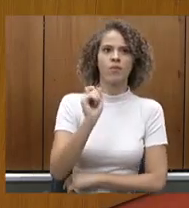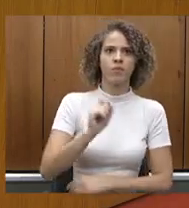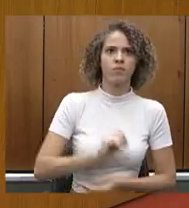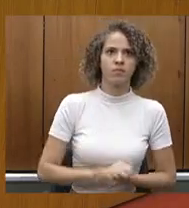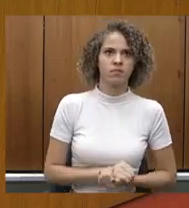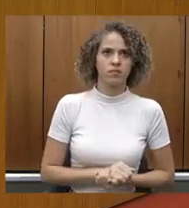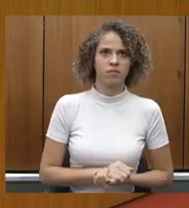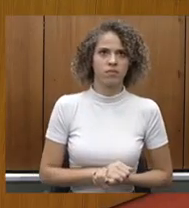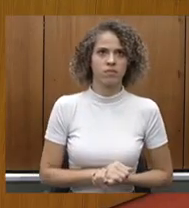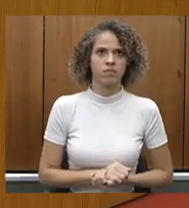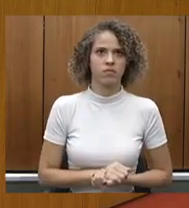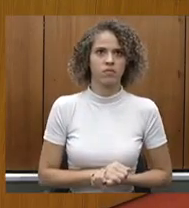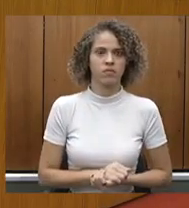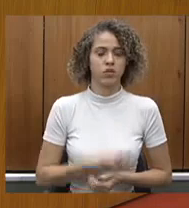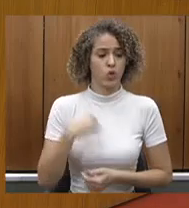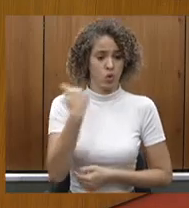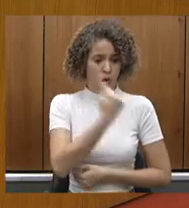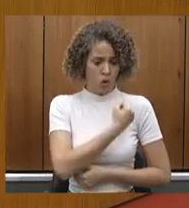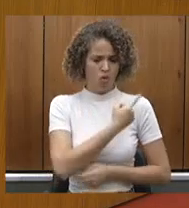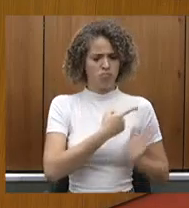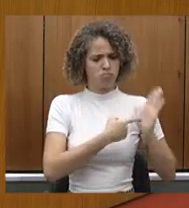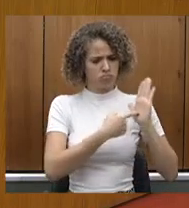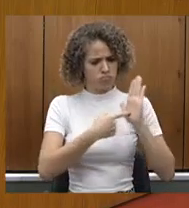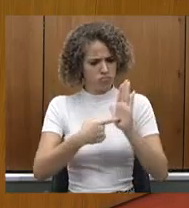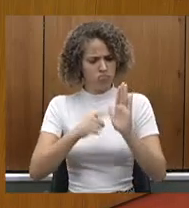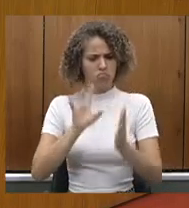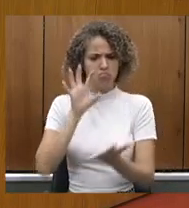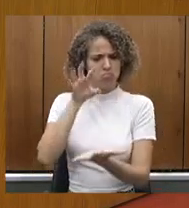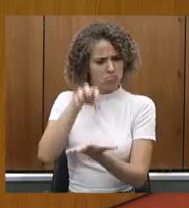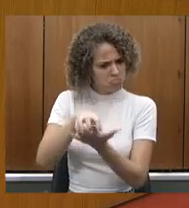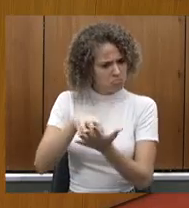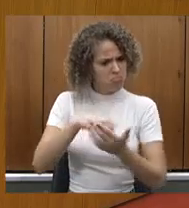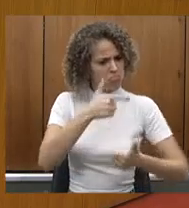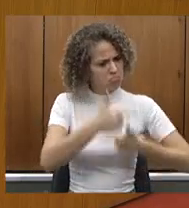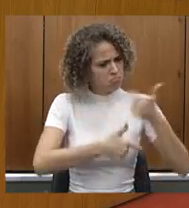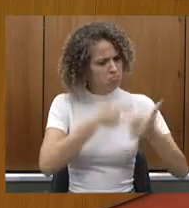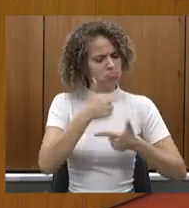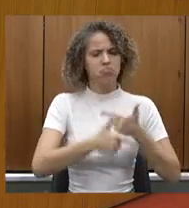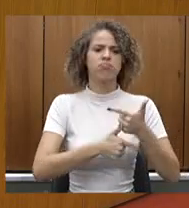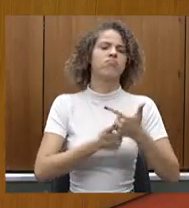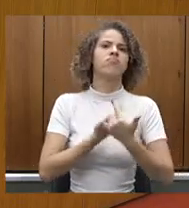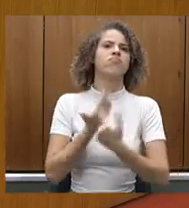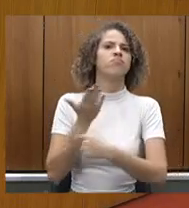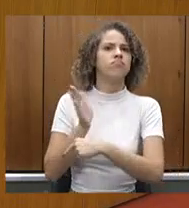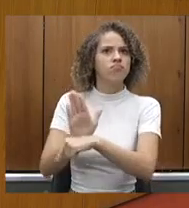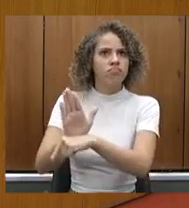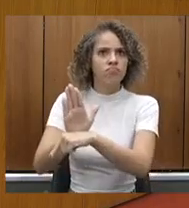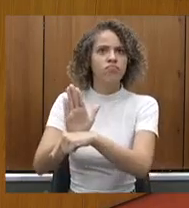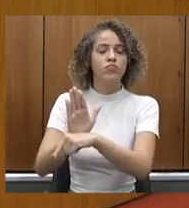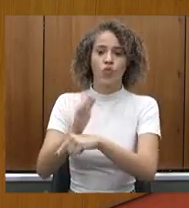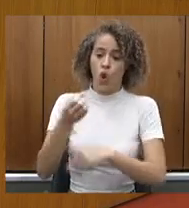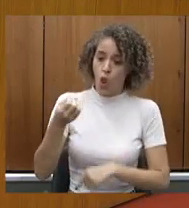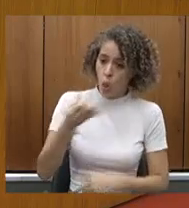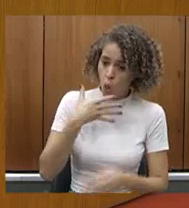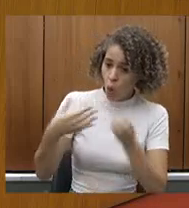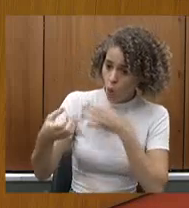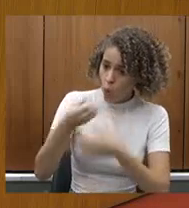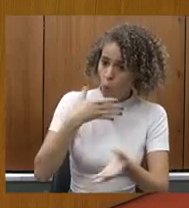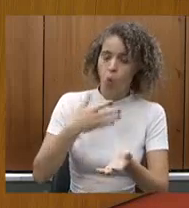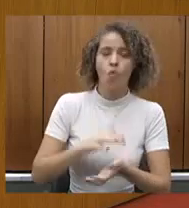que a deputada Celise sempre traz para mim, para a nossa equipe. Dizer que o Opera Mais foi inovador, porque a gente